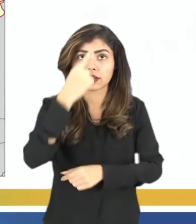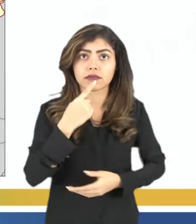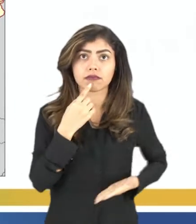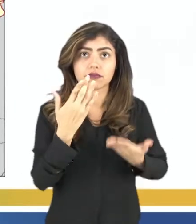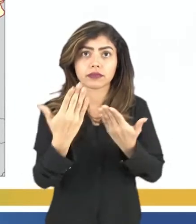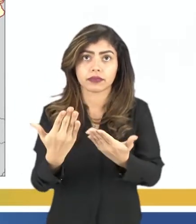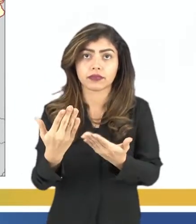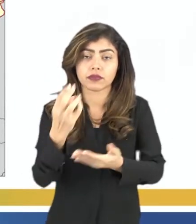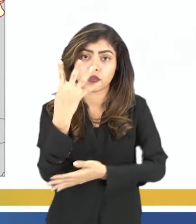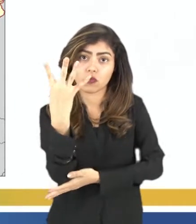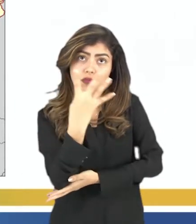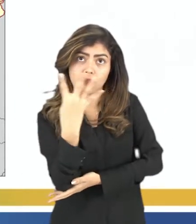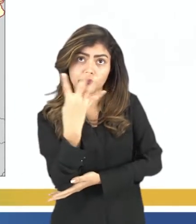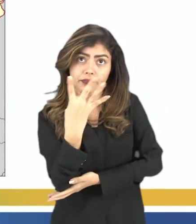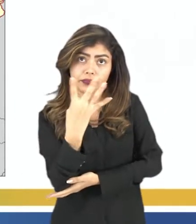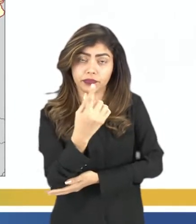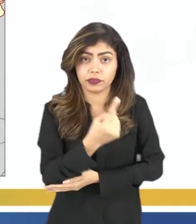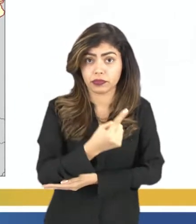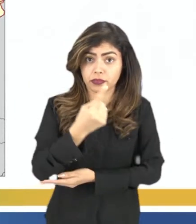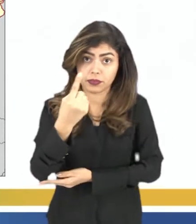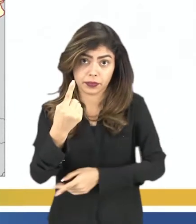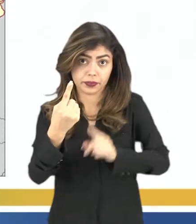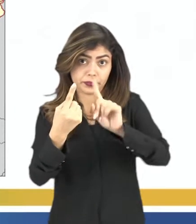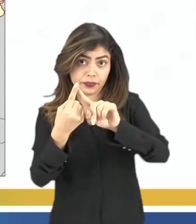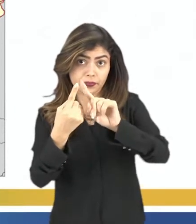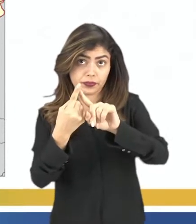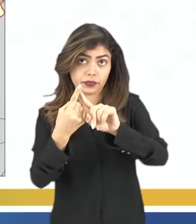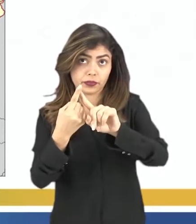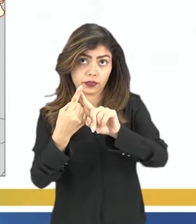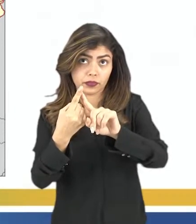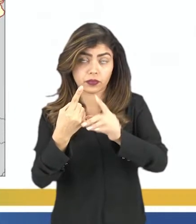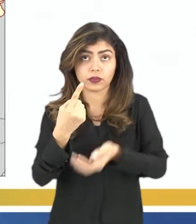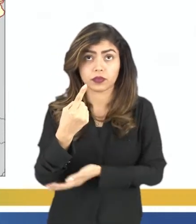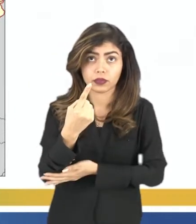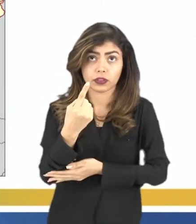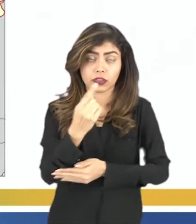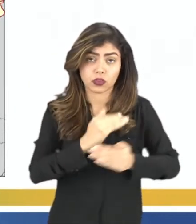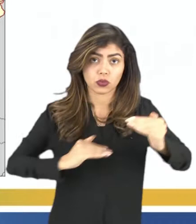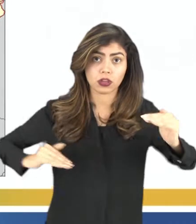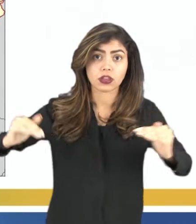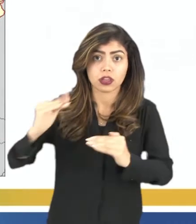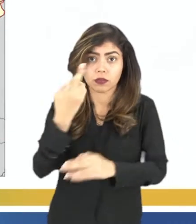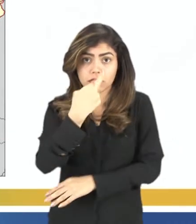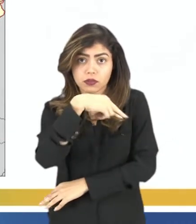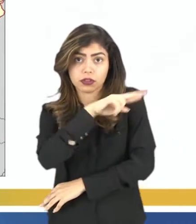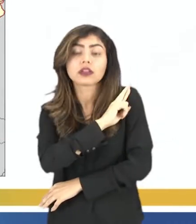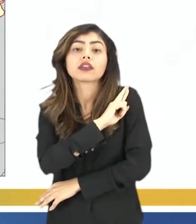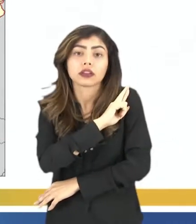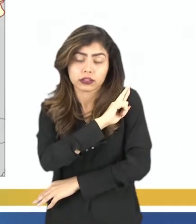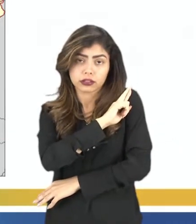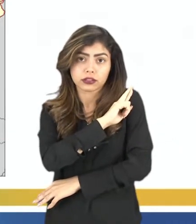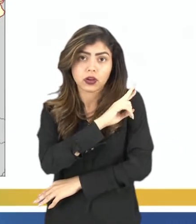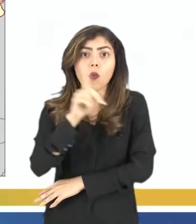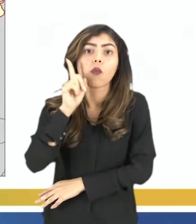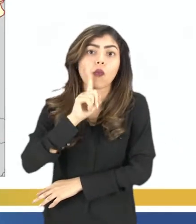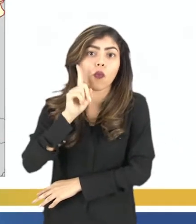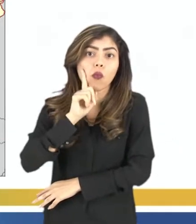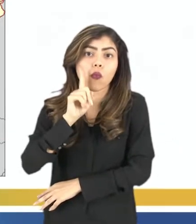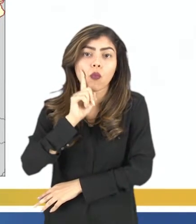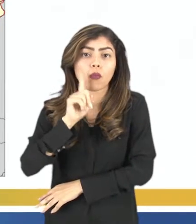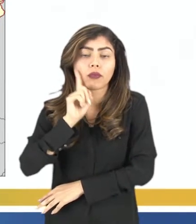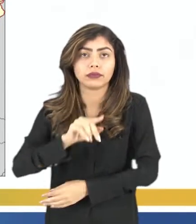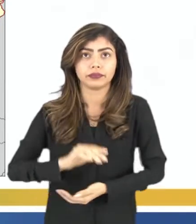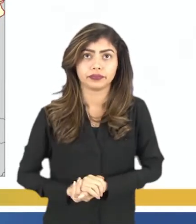em quatro partes. Uma parte, né? é dividida aí, fica sobre responsabilidade dos Estados Unidos,